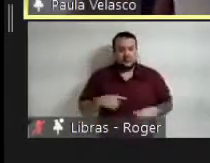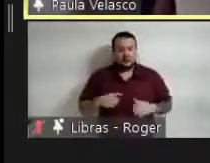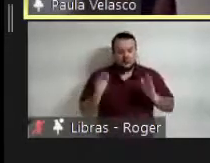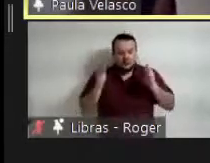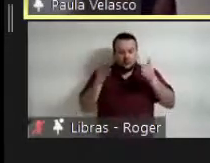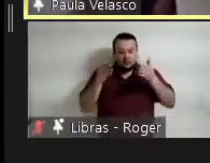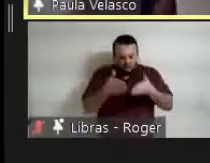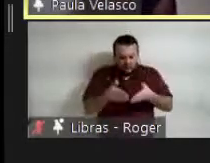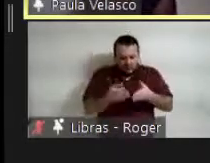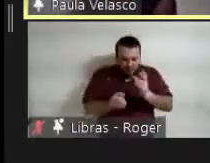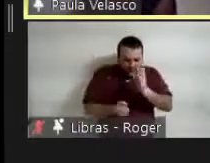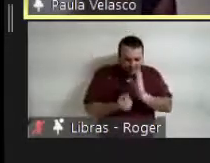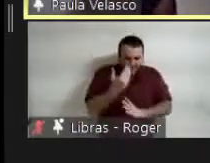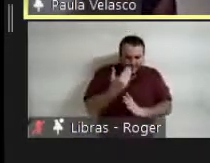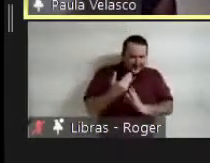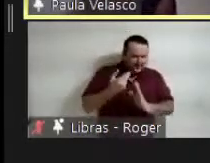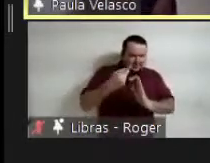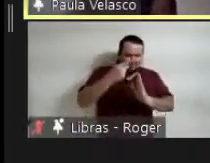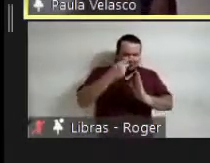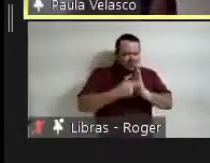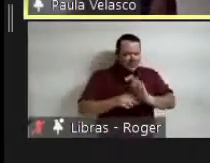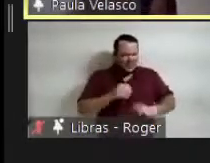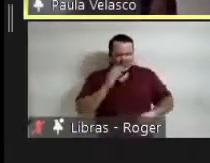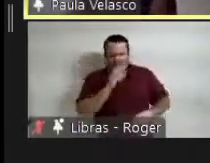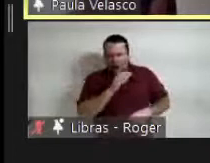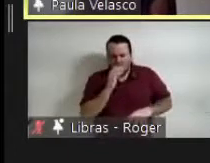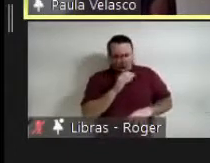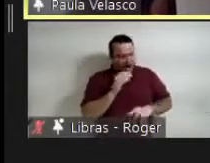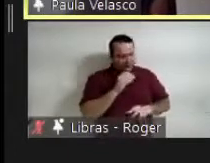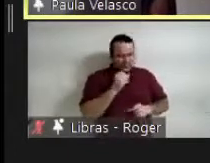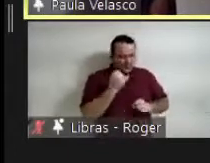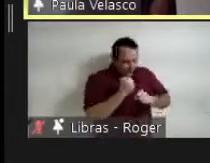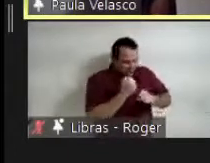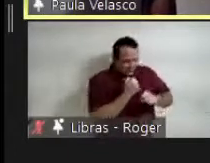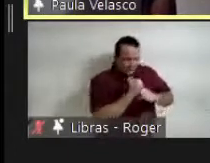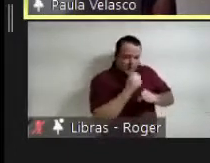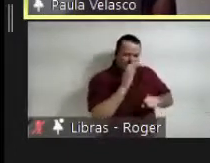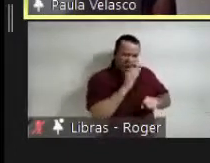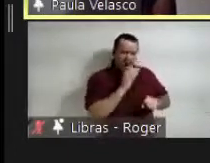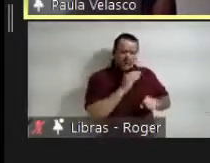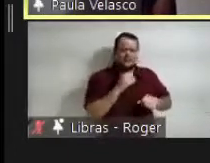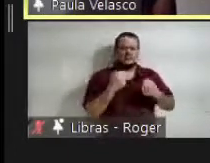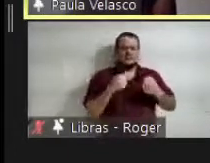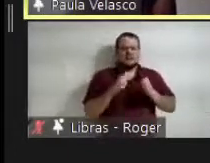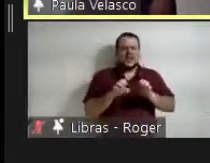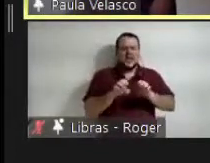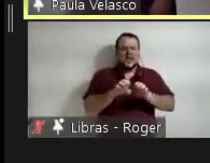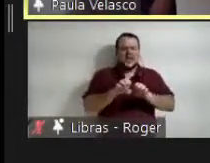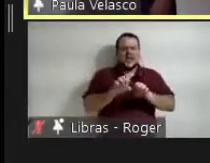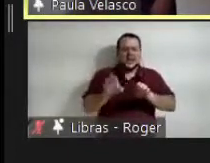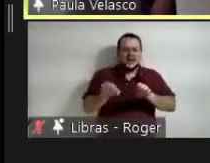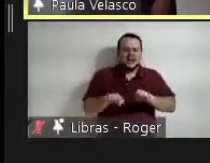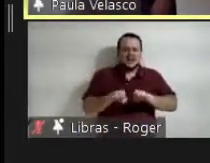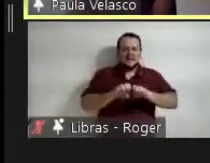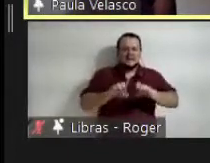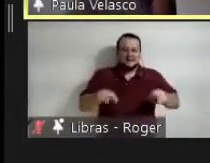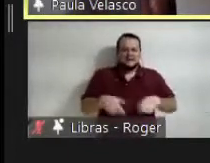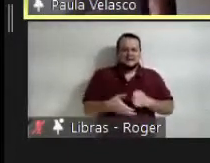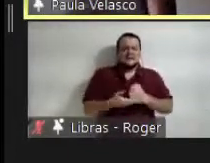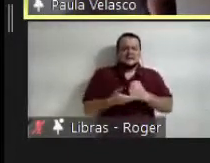montagem e replicável. Ao mesmo tempo, debia ser eficiente um módulo tridimensional que ao montar-se